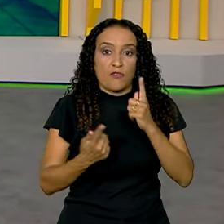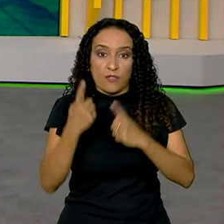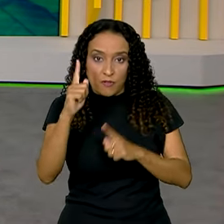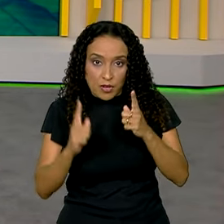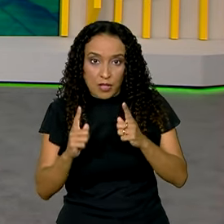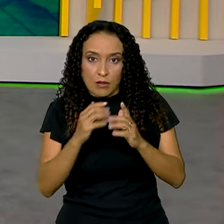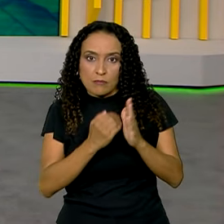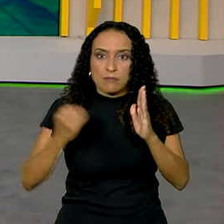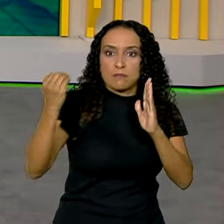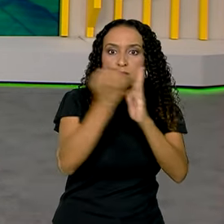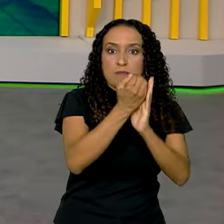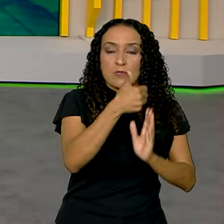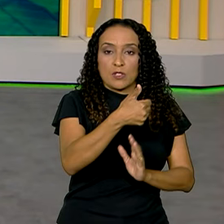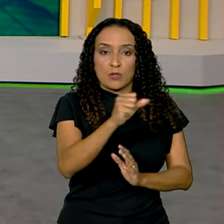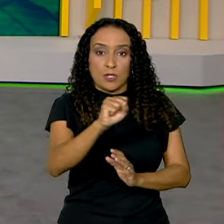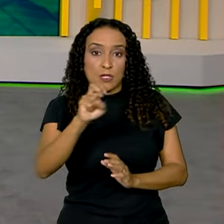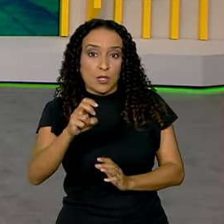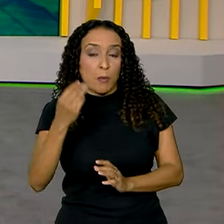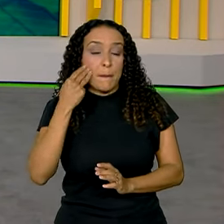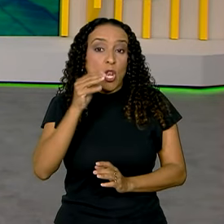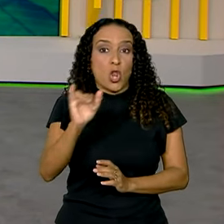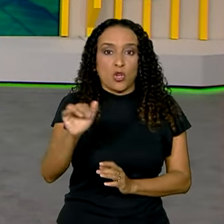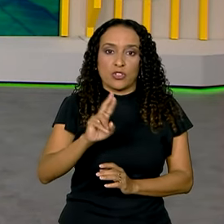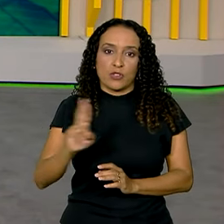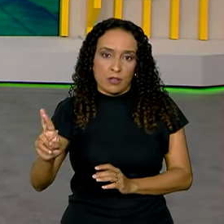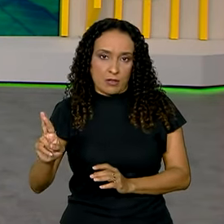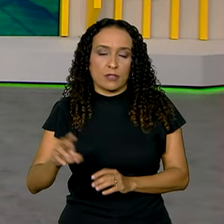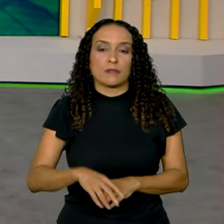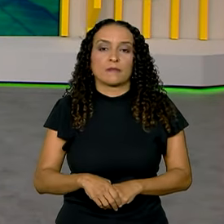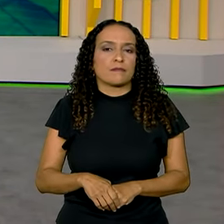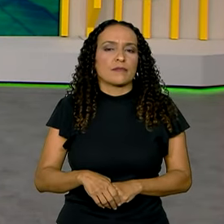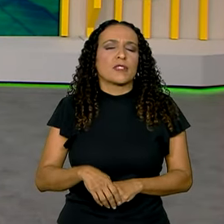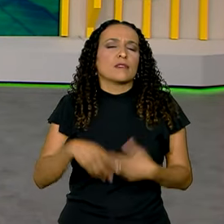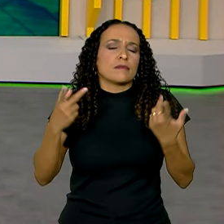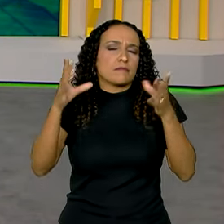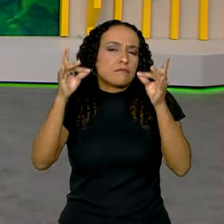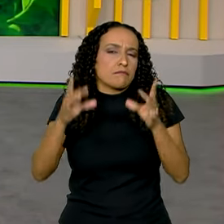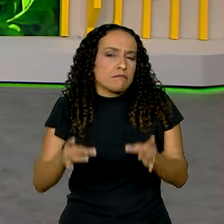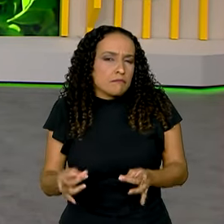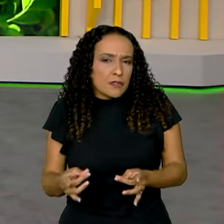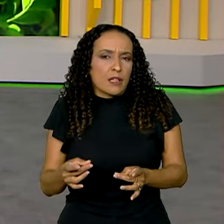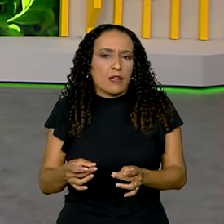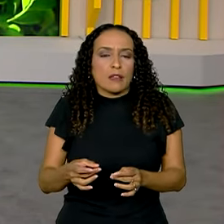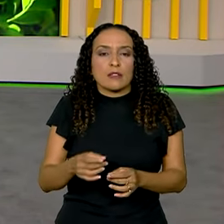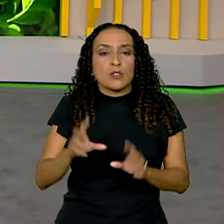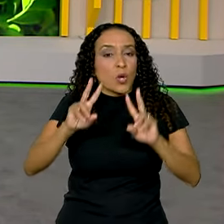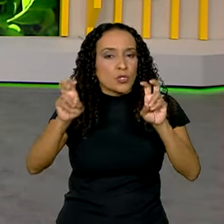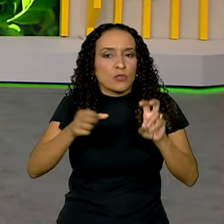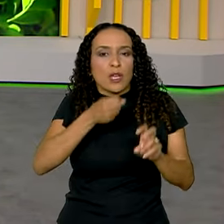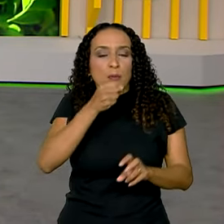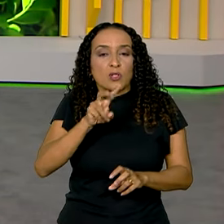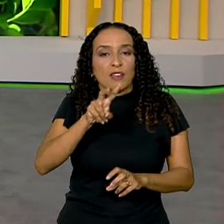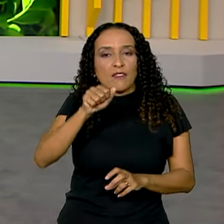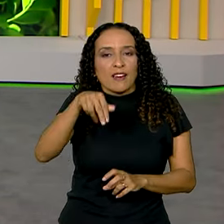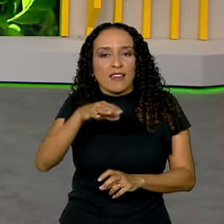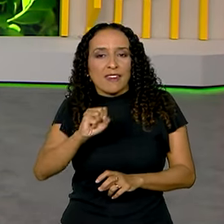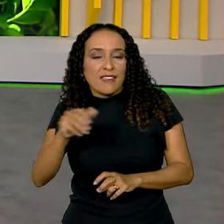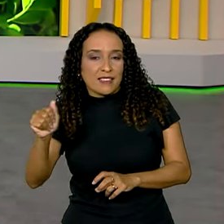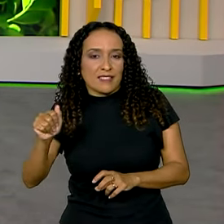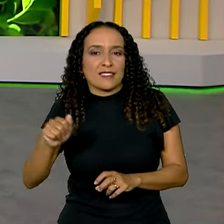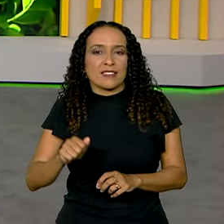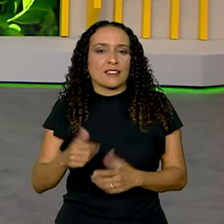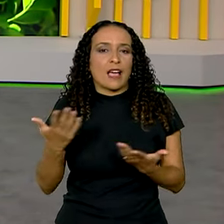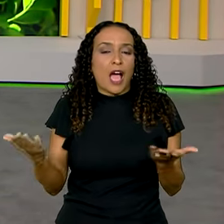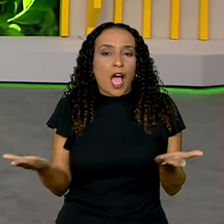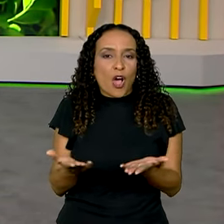que superou 185 bilhões de reais. Quem traz todos os detalhes sobre esse assunto é a repórter Vanessa Casalino,